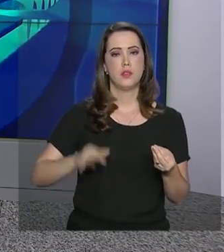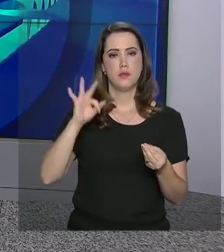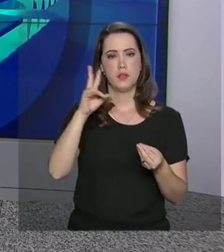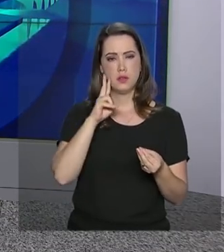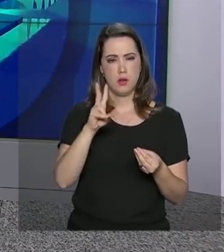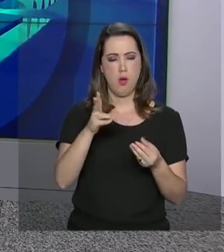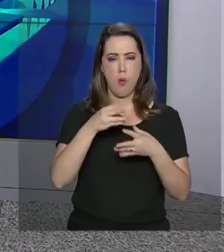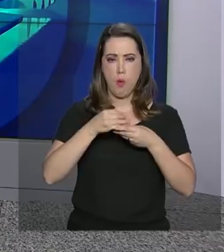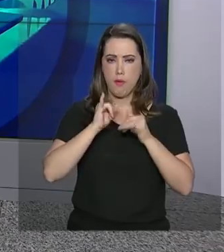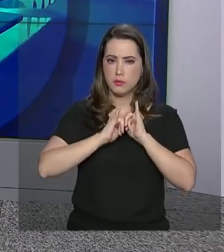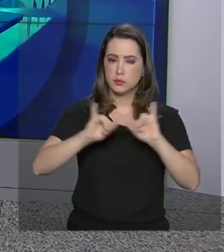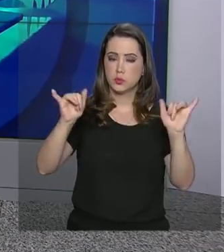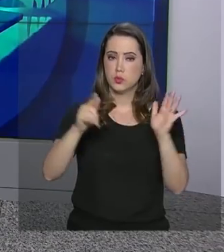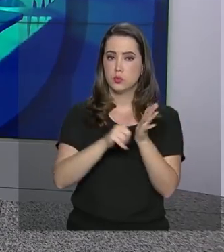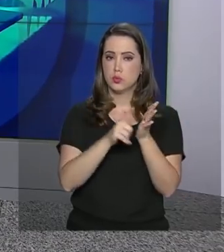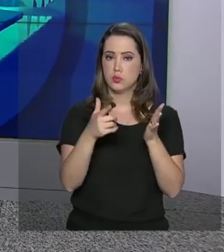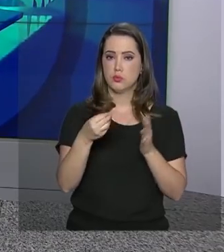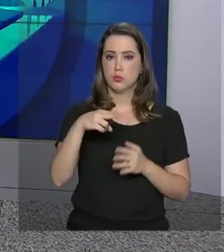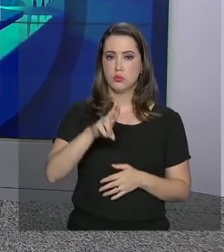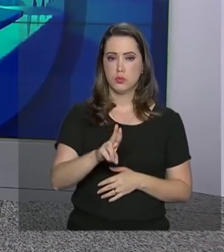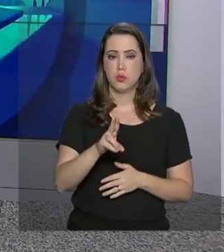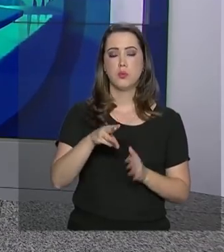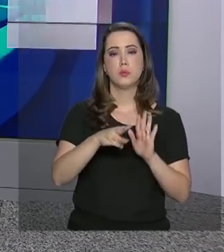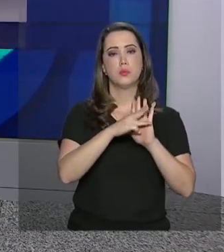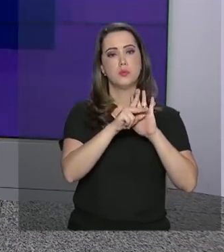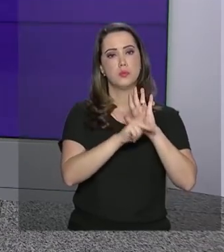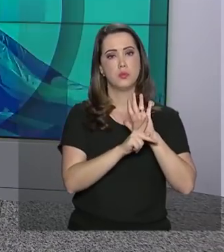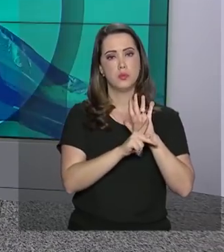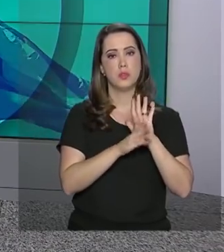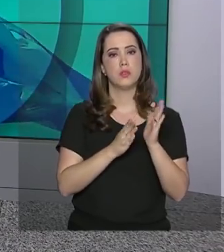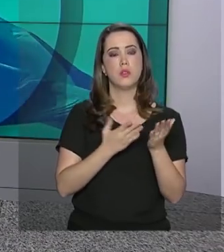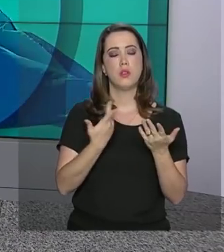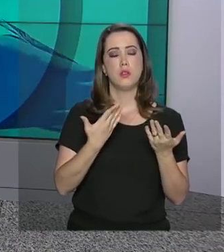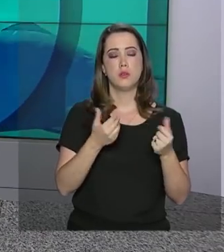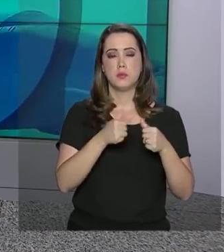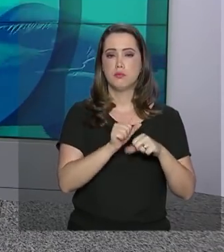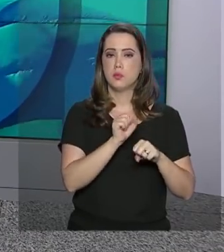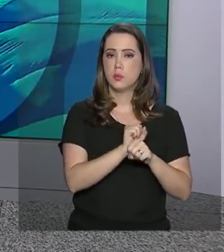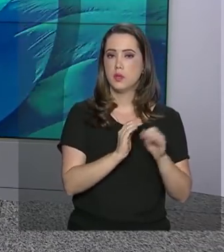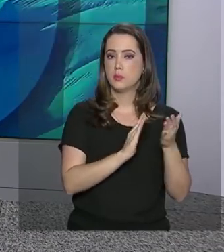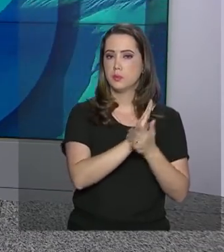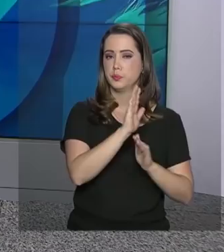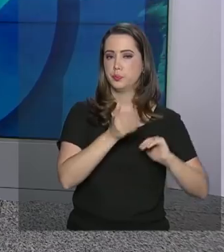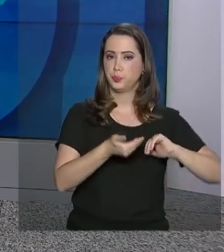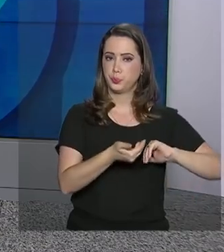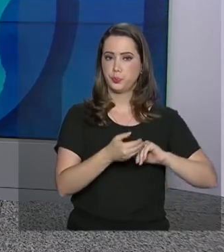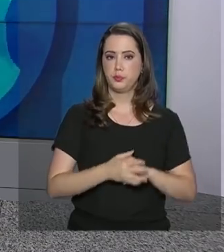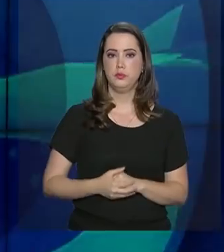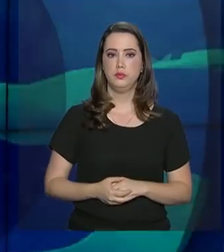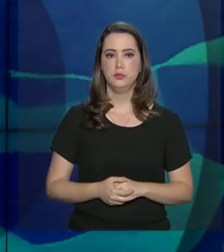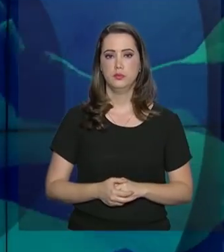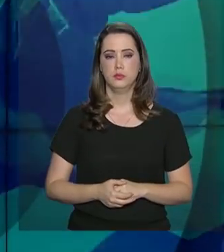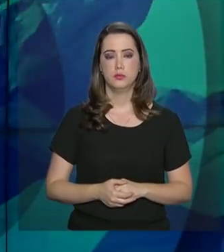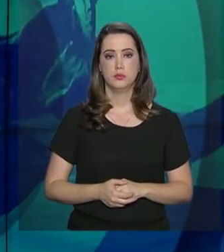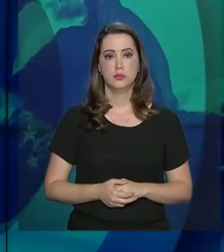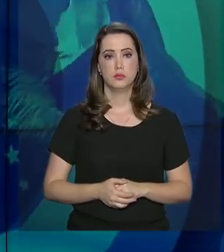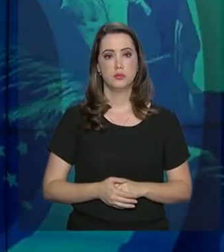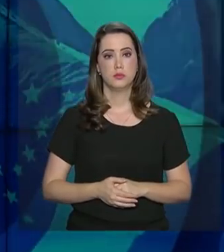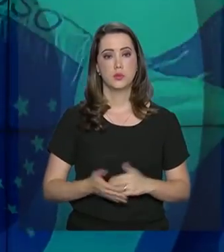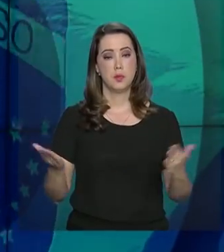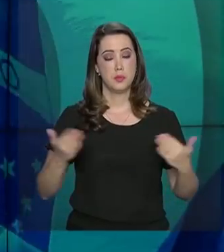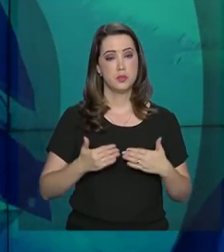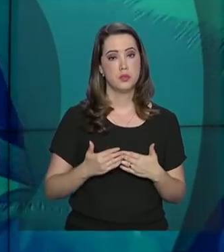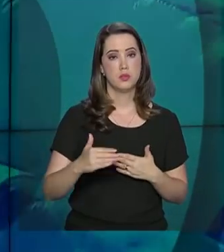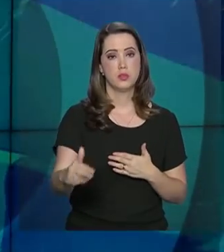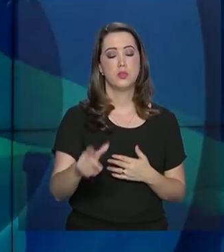publicada hoje no Diário Oficial, na forma de medida provisória, e segue para a avaliação do Congresso Nacional. A partir de